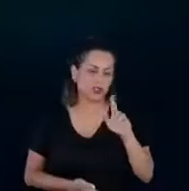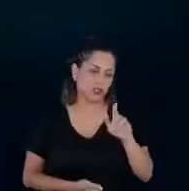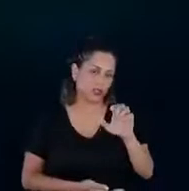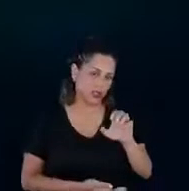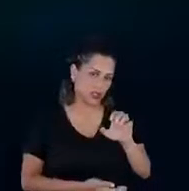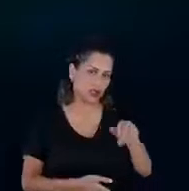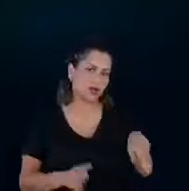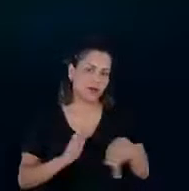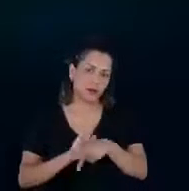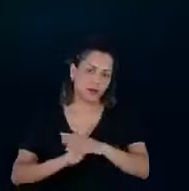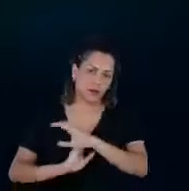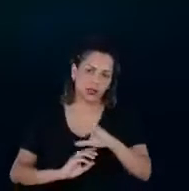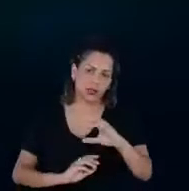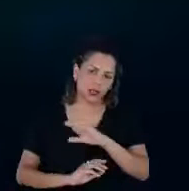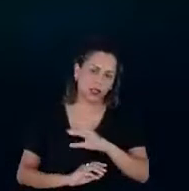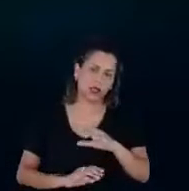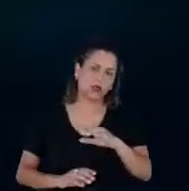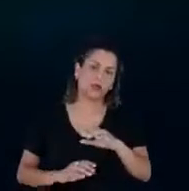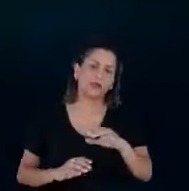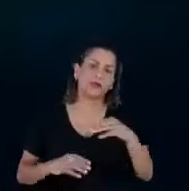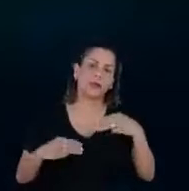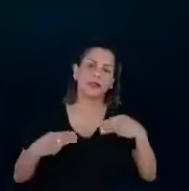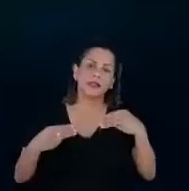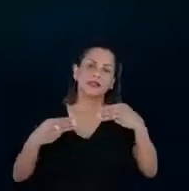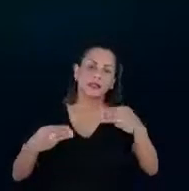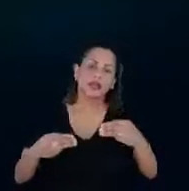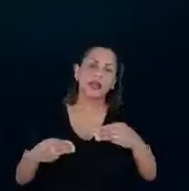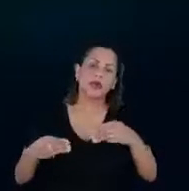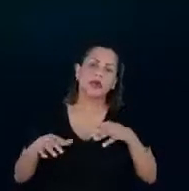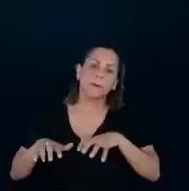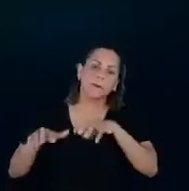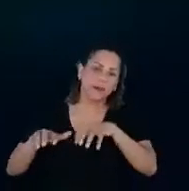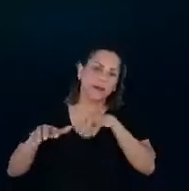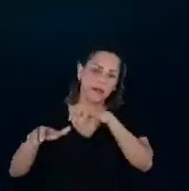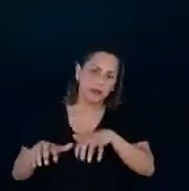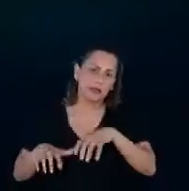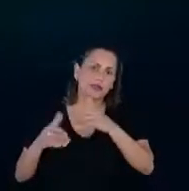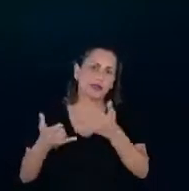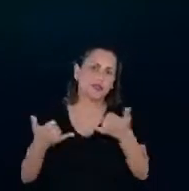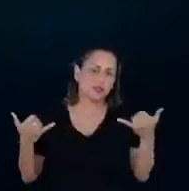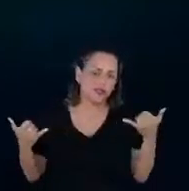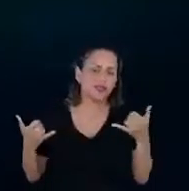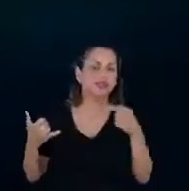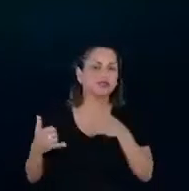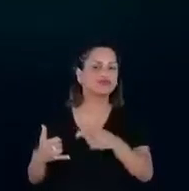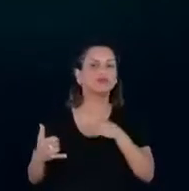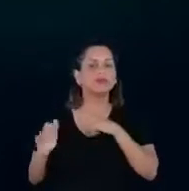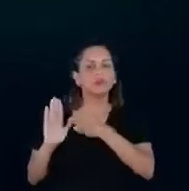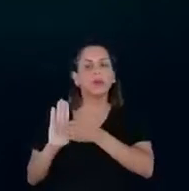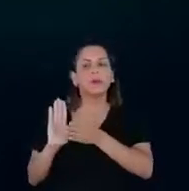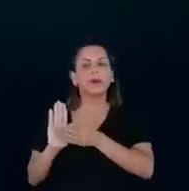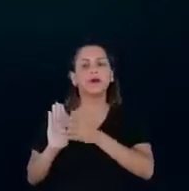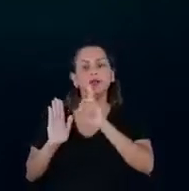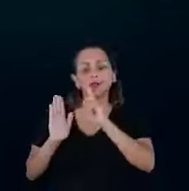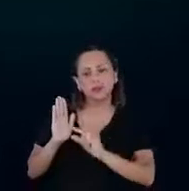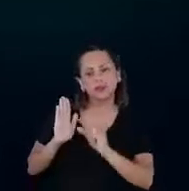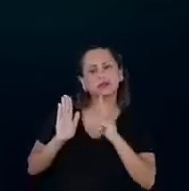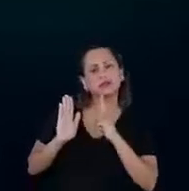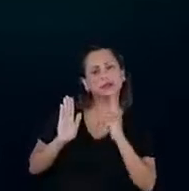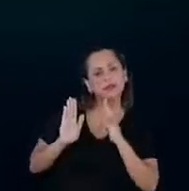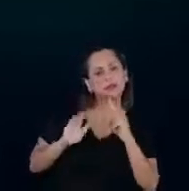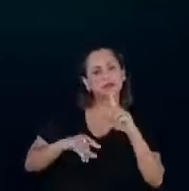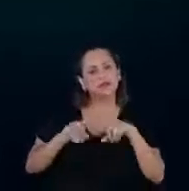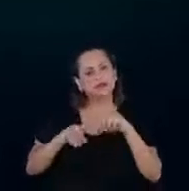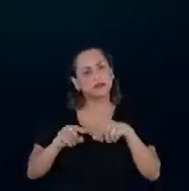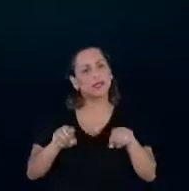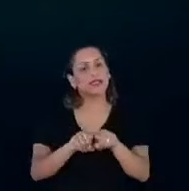Energia, onde a gente também pode propor índices mínimos para esses equipamentos, e também a questão da revisão